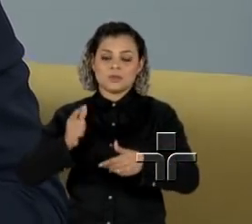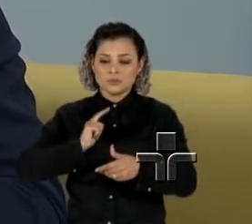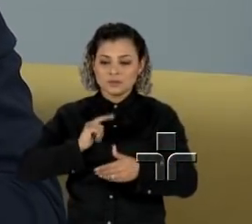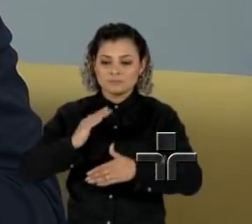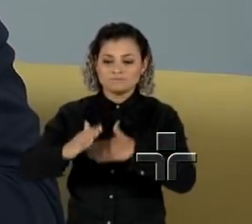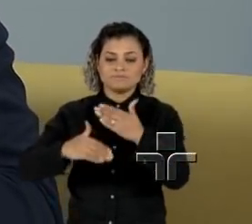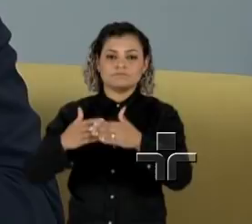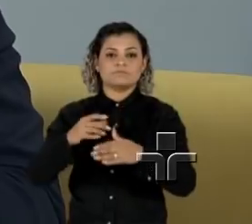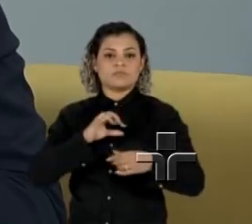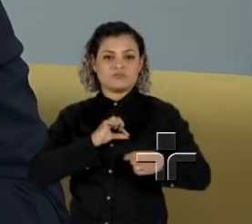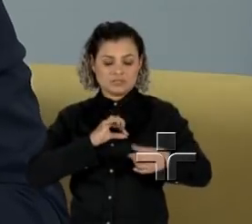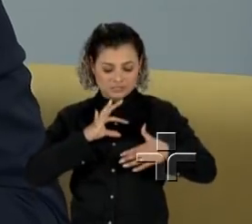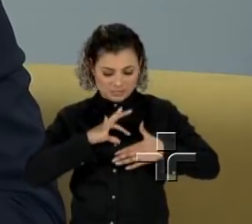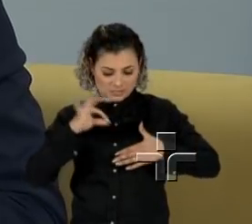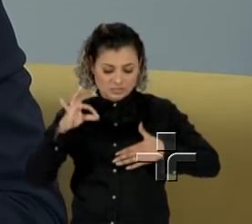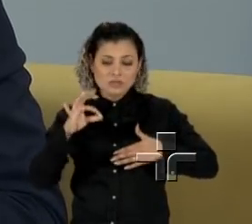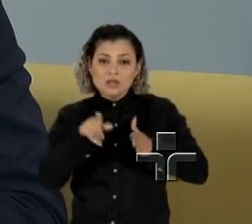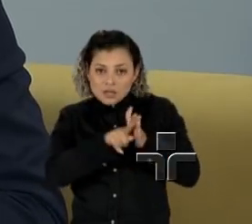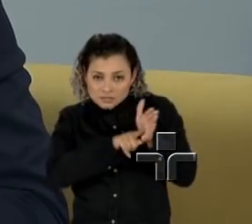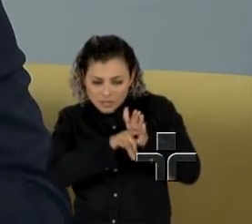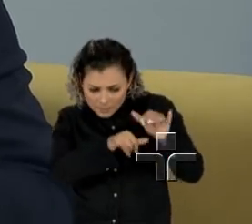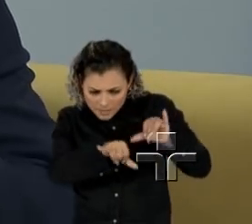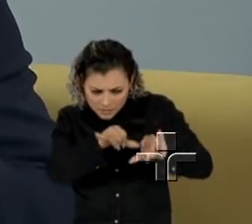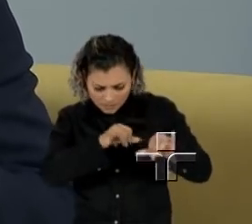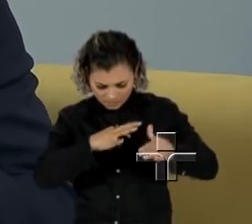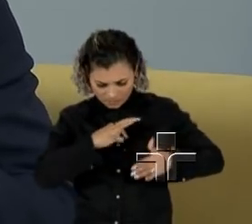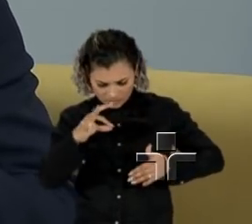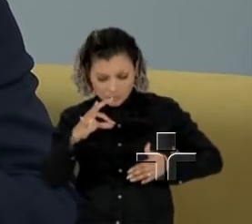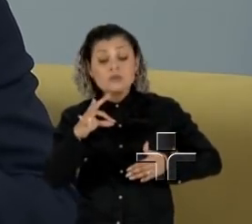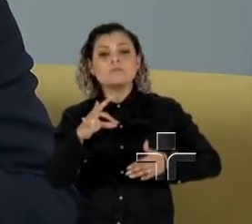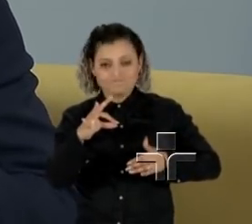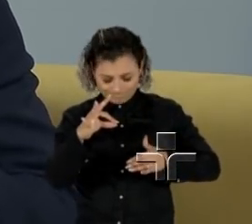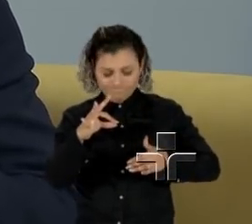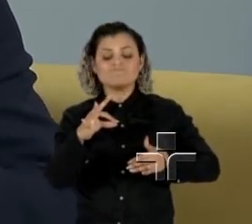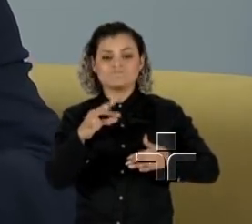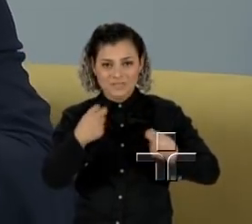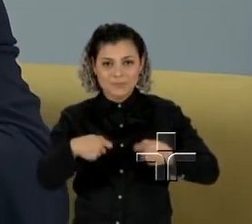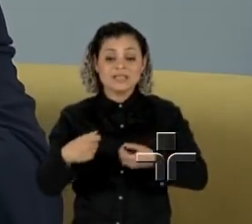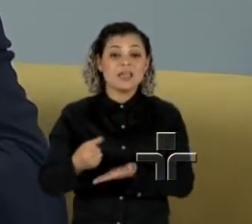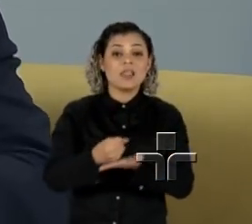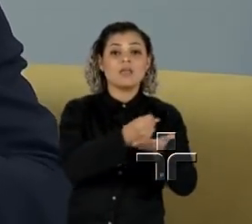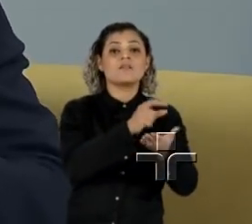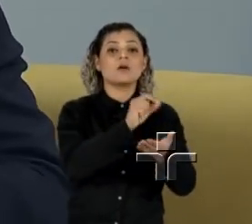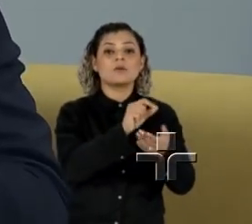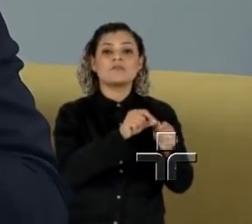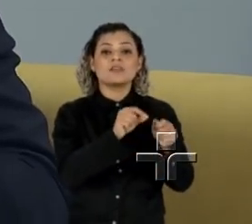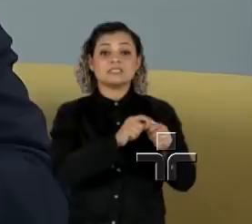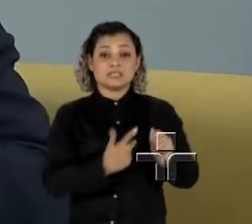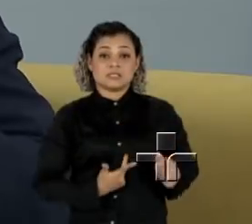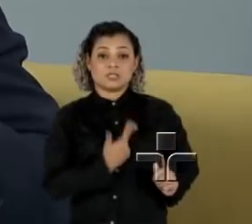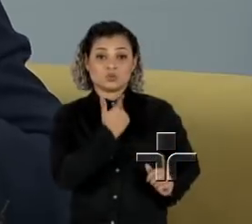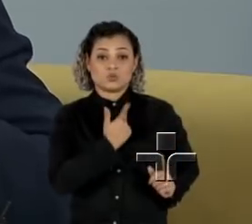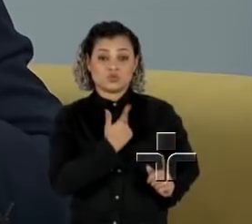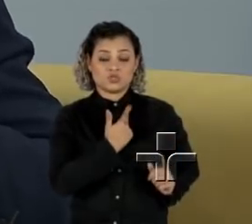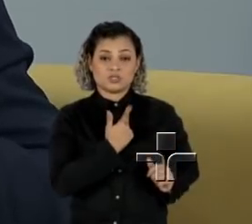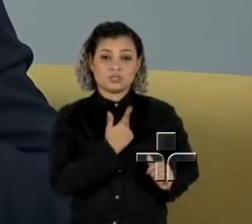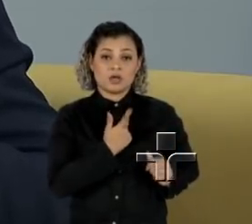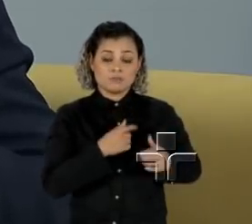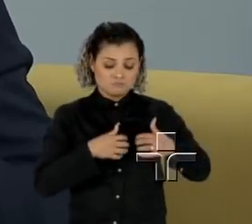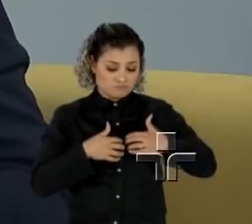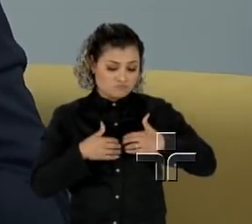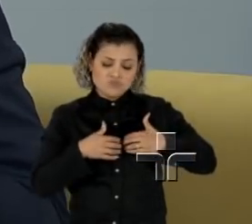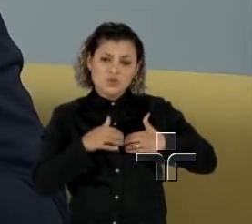para realizar a biópsia. E depois que ela faz a biópsia, ela precisa, então, ser encaminhada para fazer a cirurgia, que inicialmente é uma cirurgia